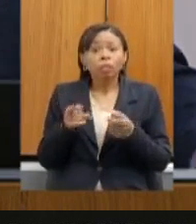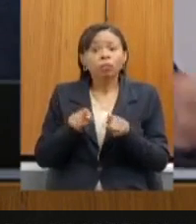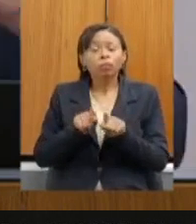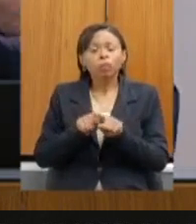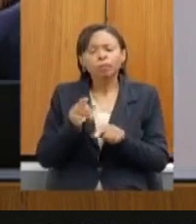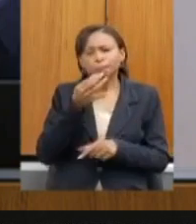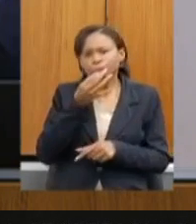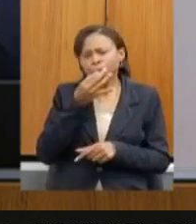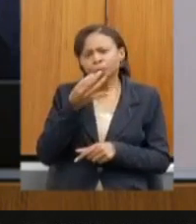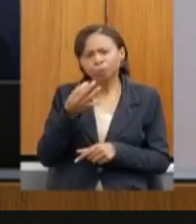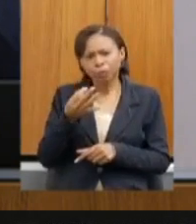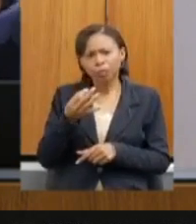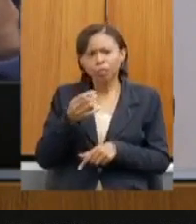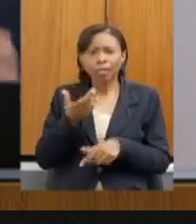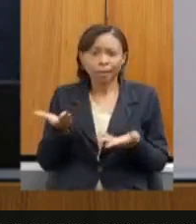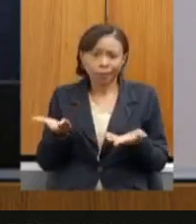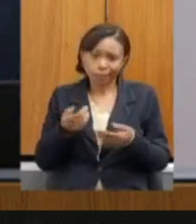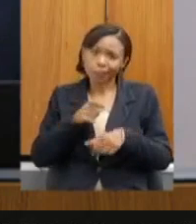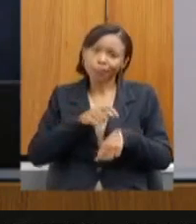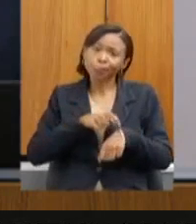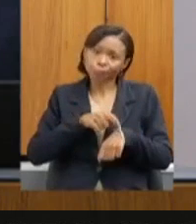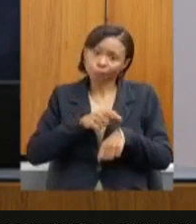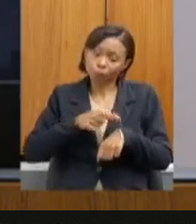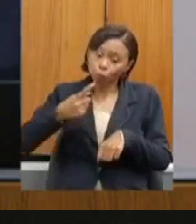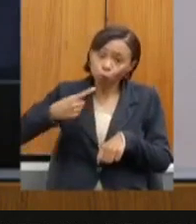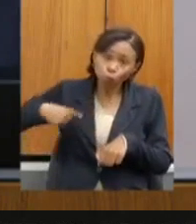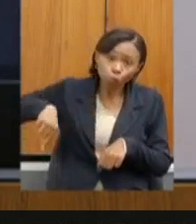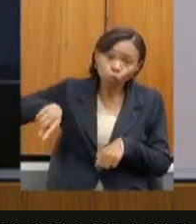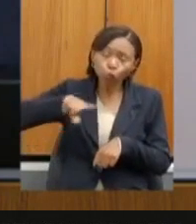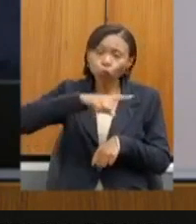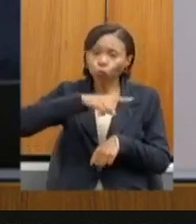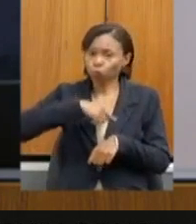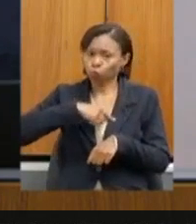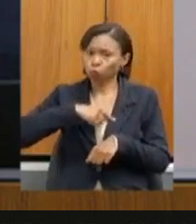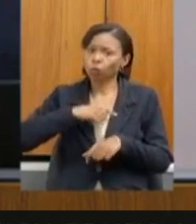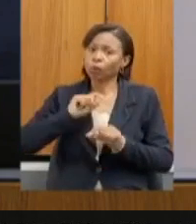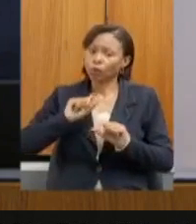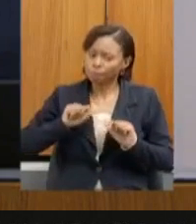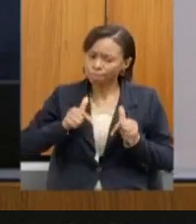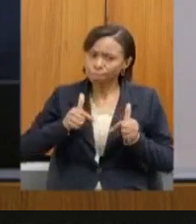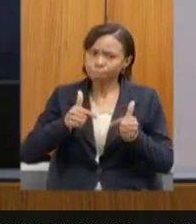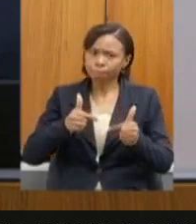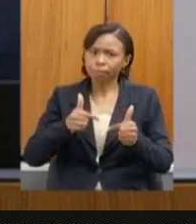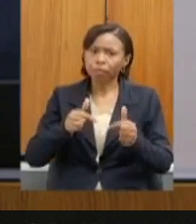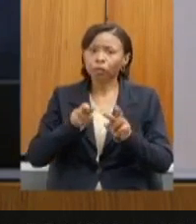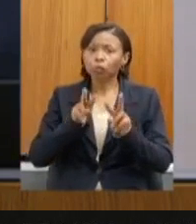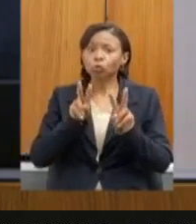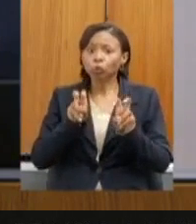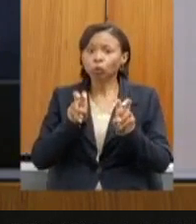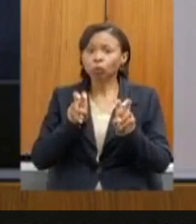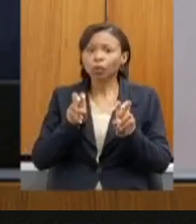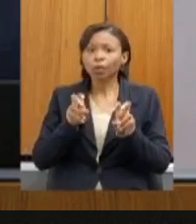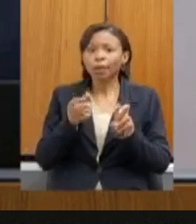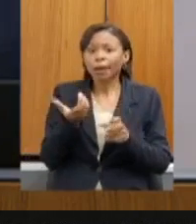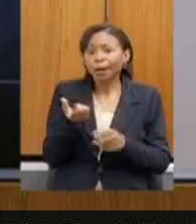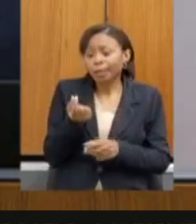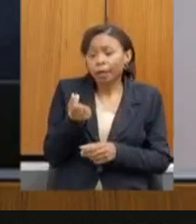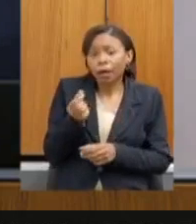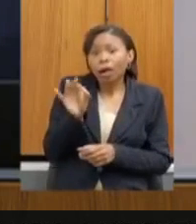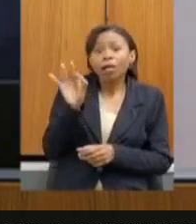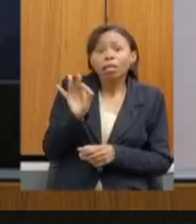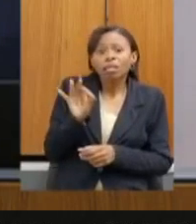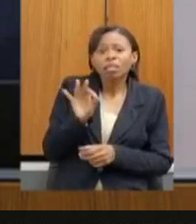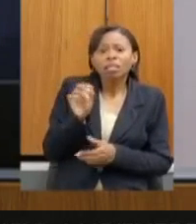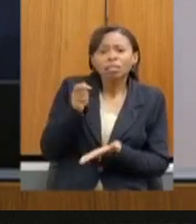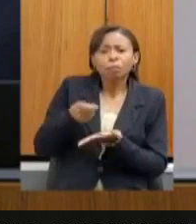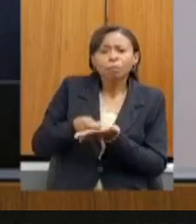agora está na hora de todos nós nos empenharmos, que é em relação à taxa de recursos minerários. A gente